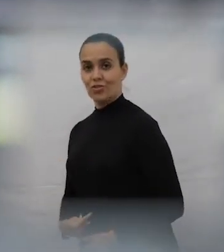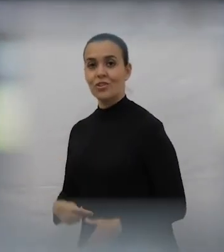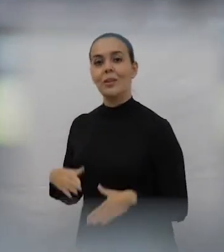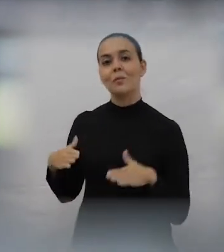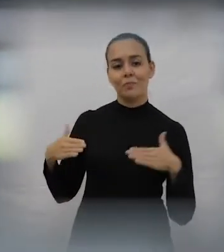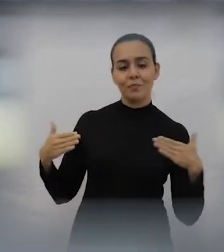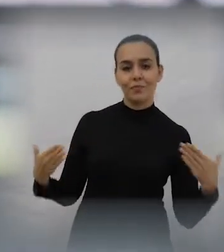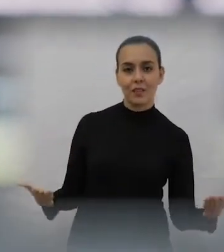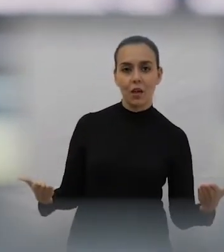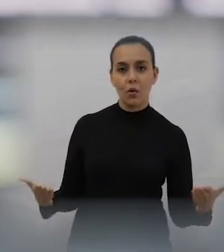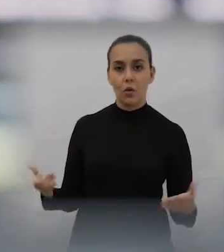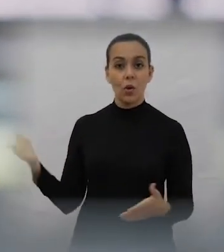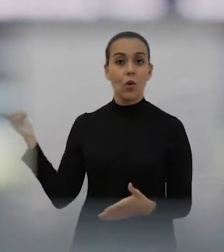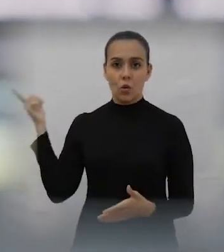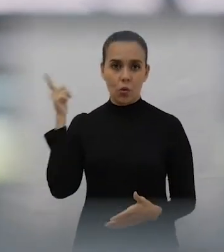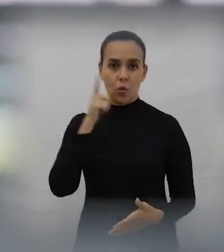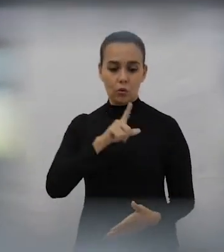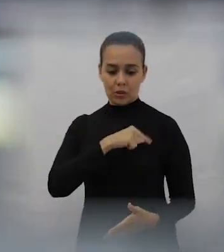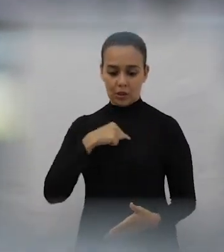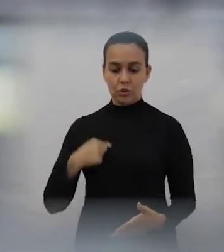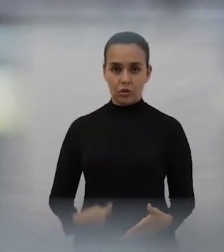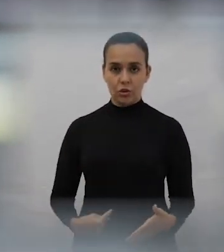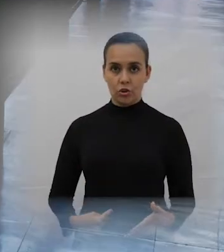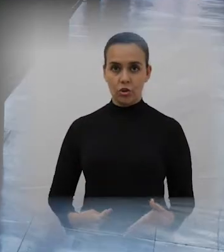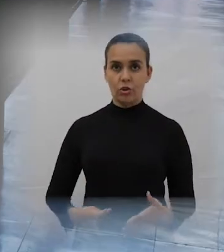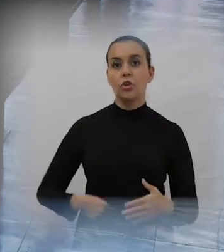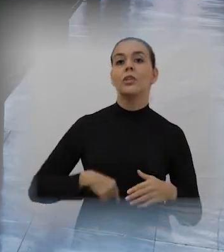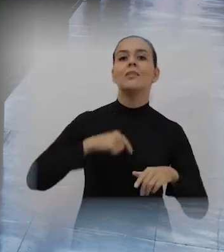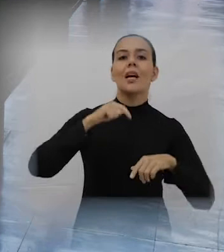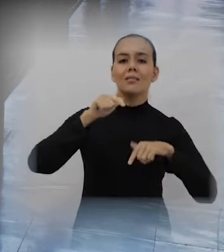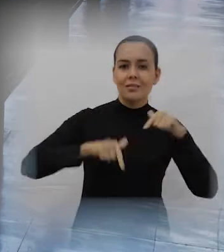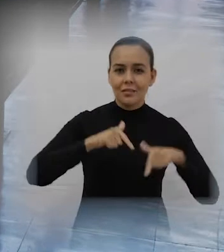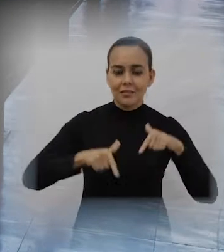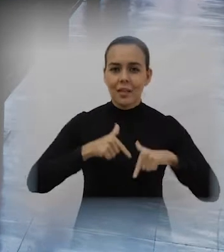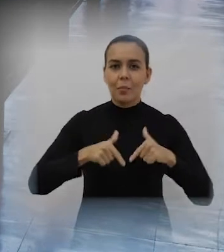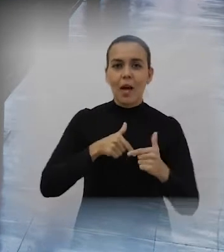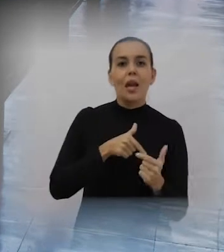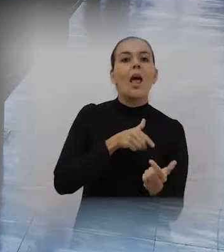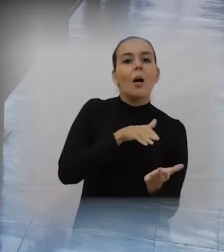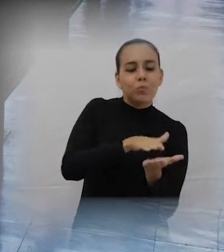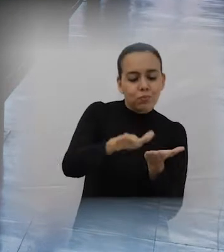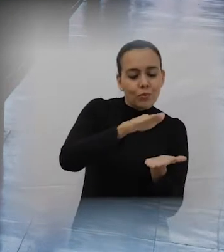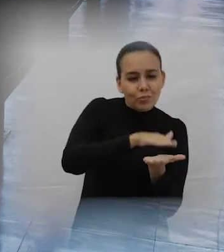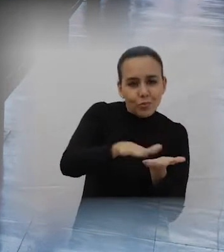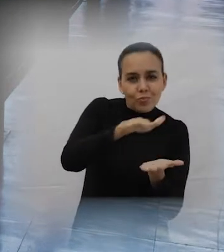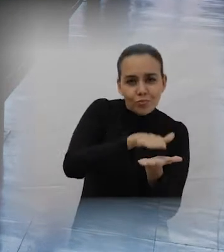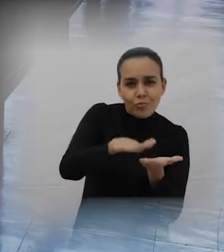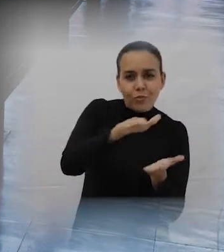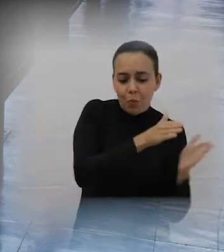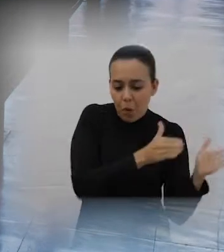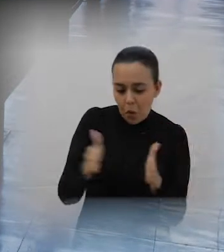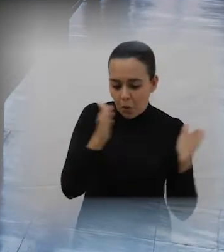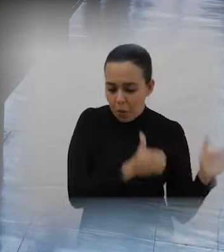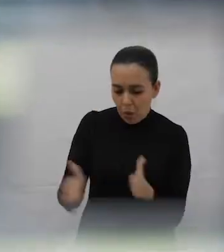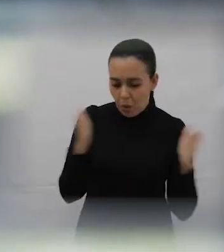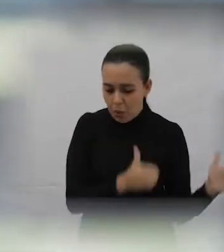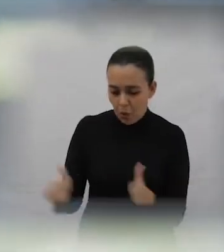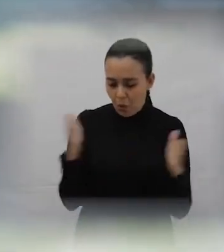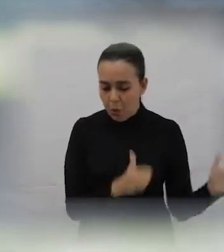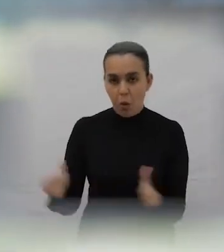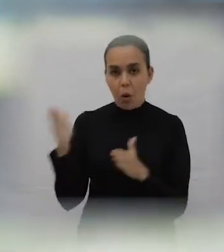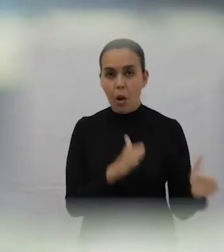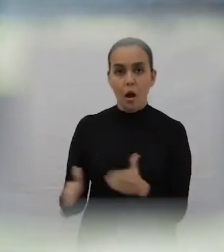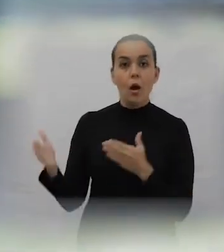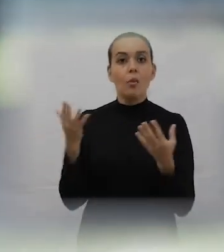por algo como 20%, 25% da produção manufatureira mundial. Então, produzindo em larga escala, isso tem um ganho de custo muito grande. A